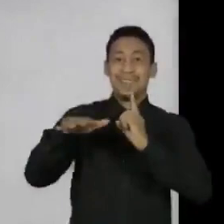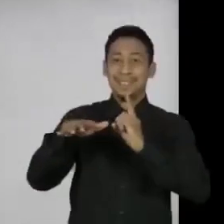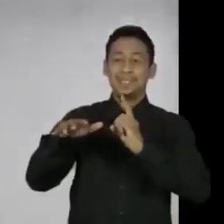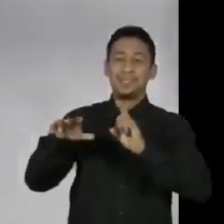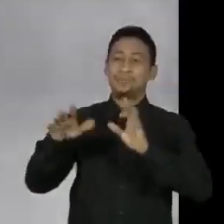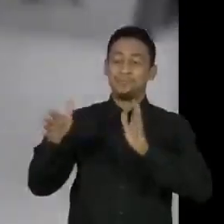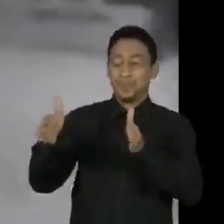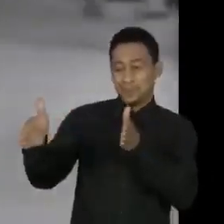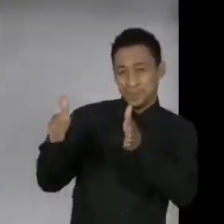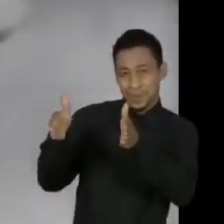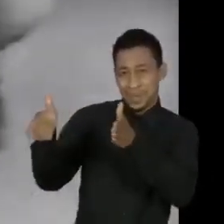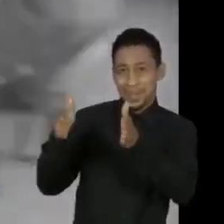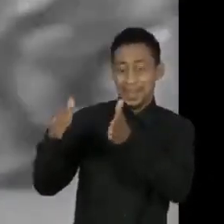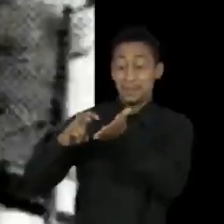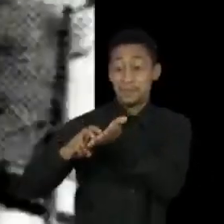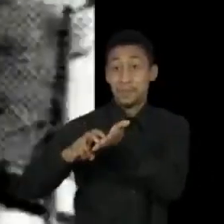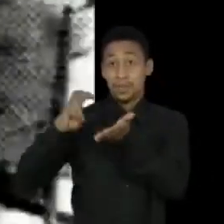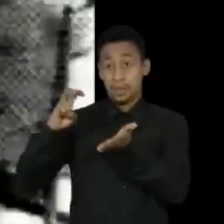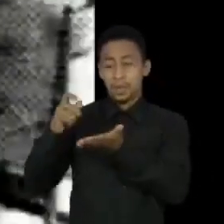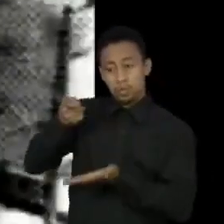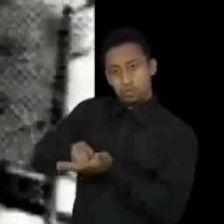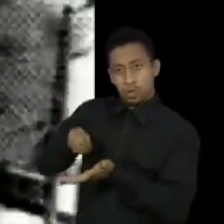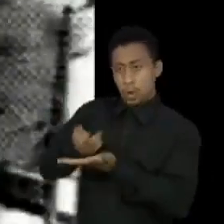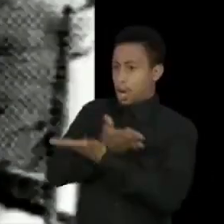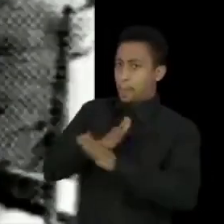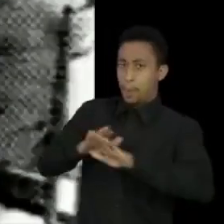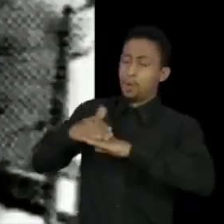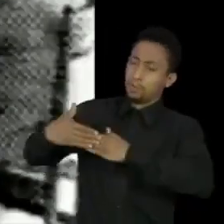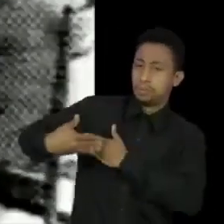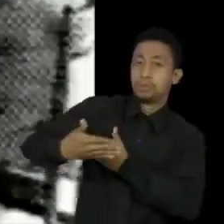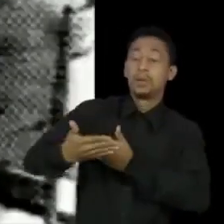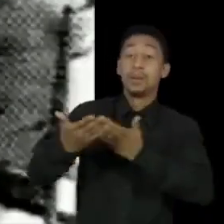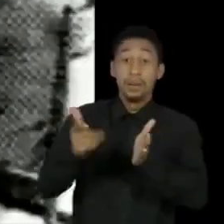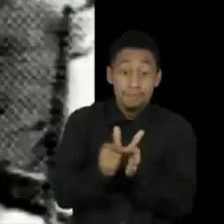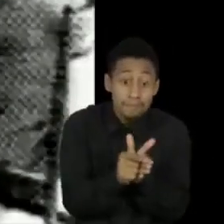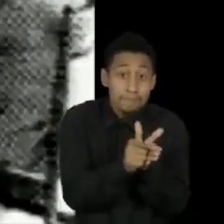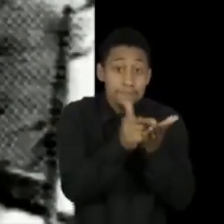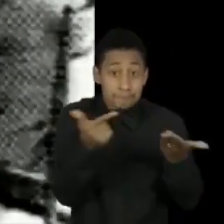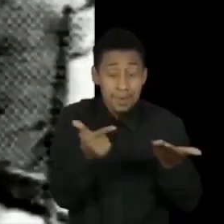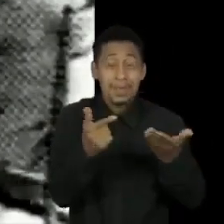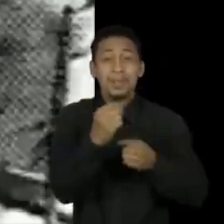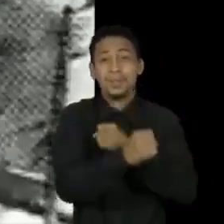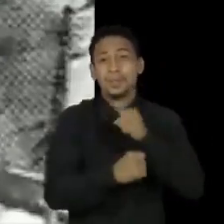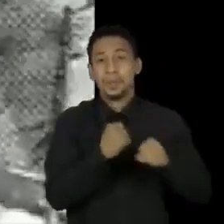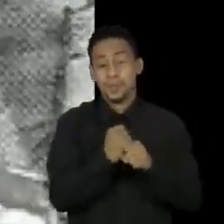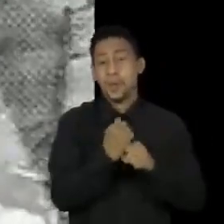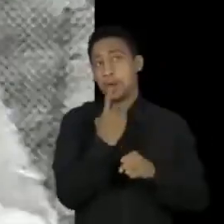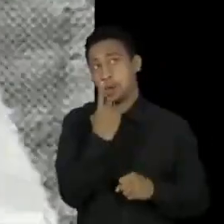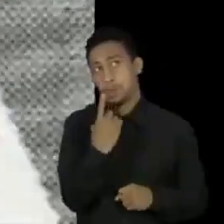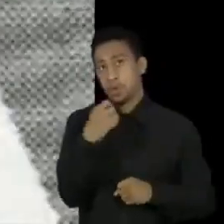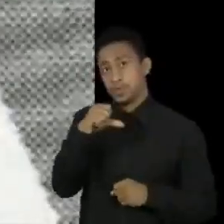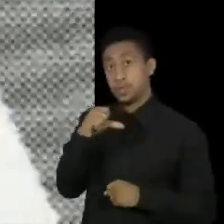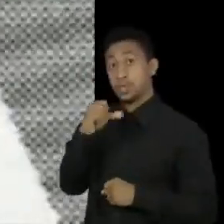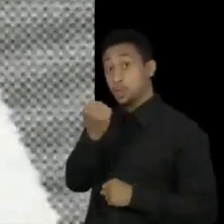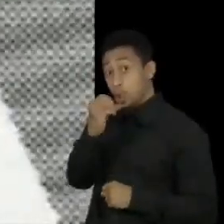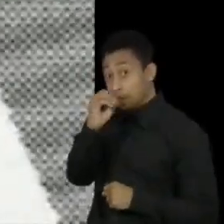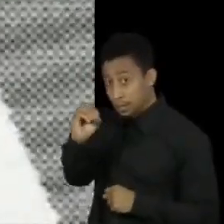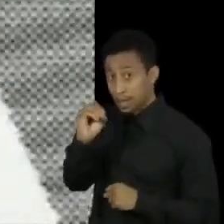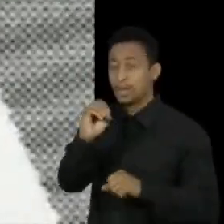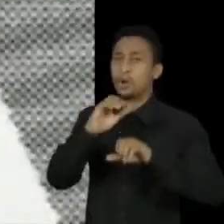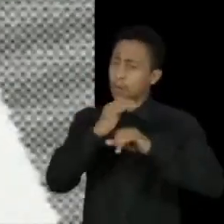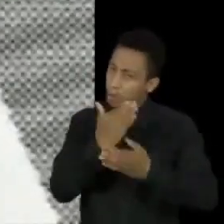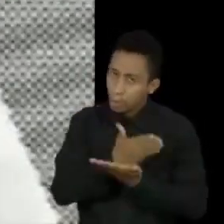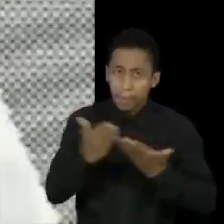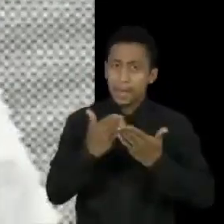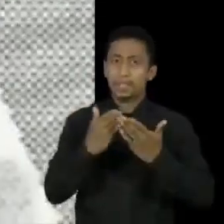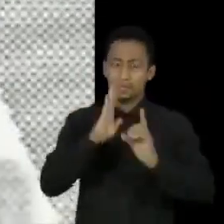naquela reabertura depois da ditadura. E a Folha Moderna, que, ao meu ver, começa nos anos 80, com as diretas já. O jornal, ao encampar